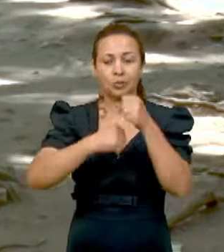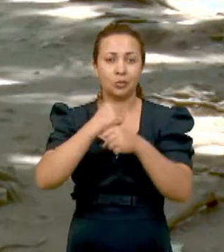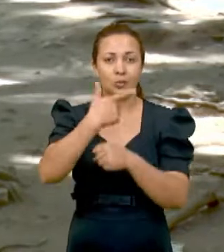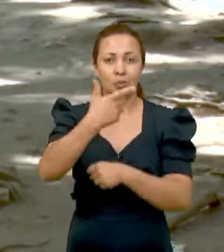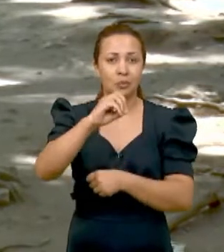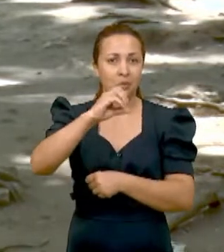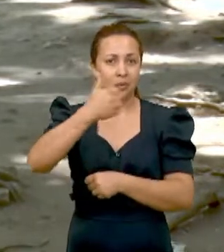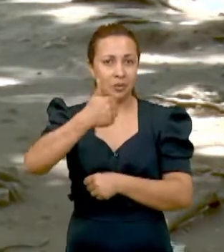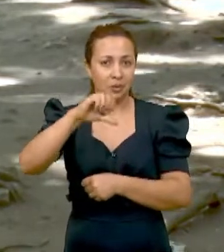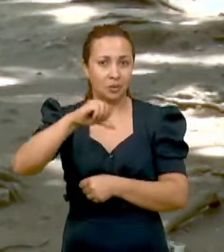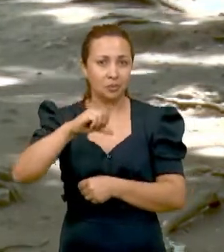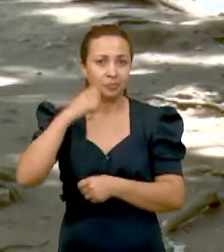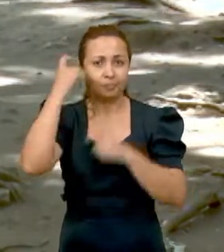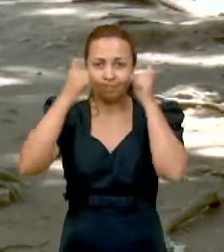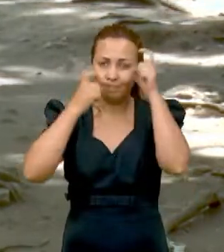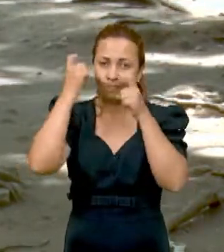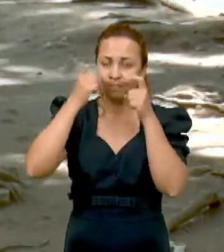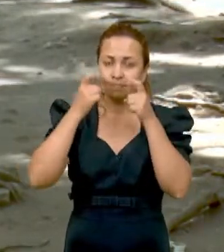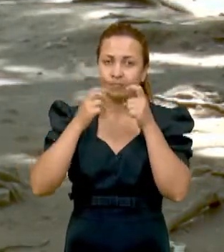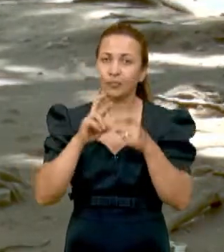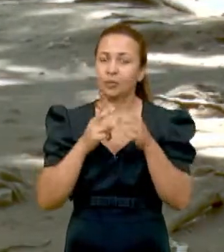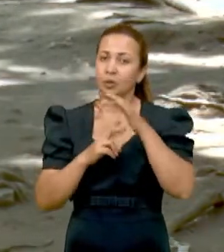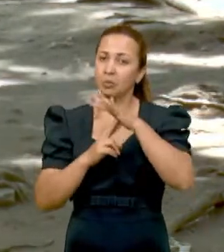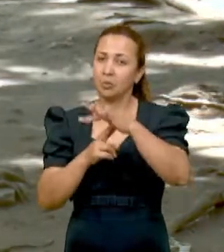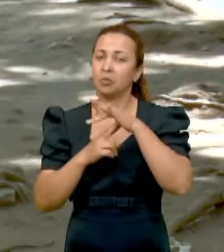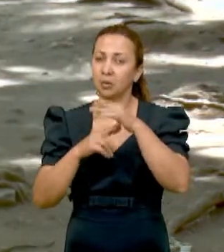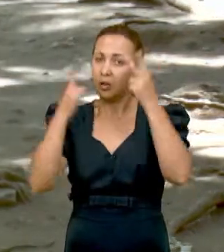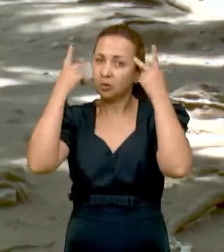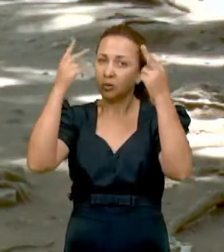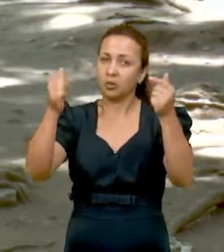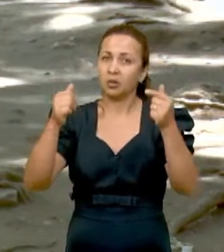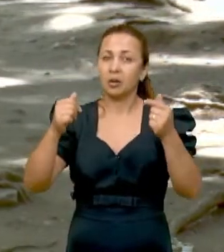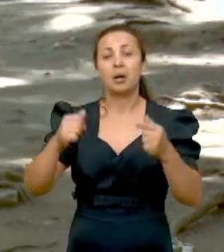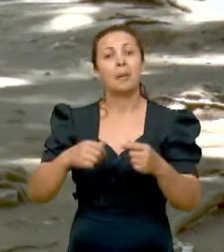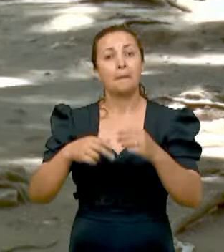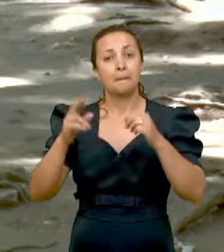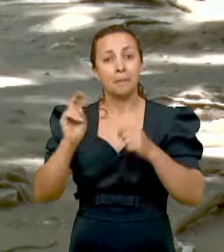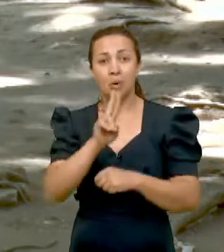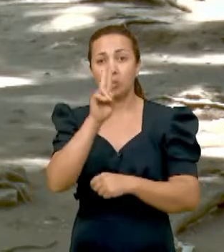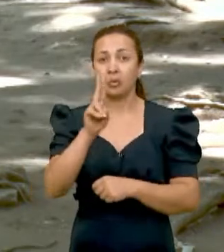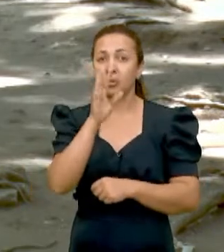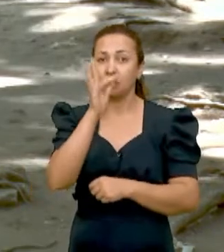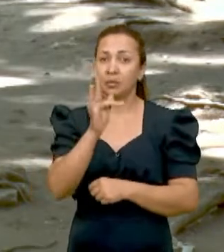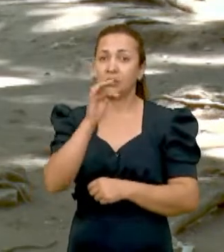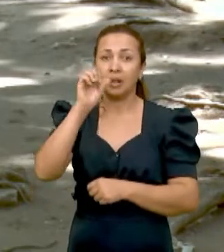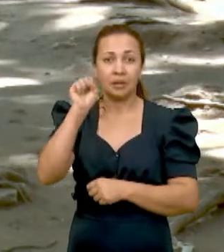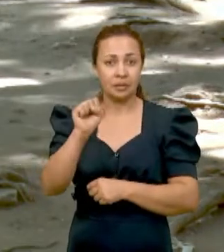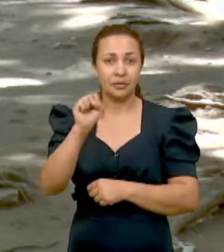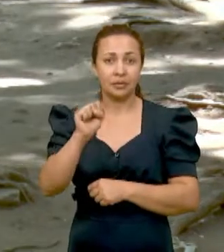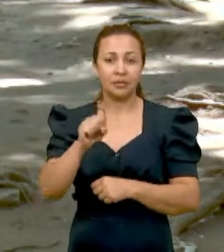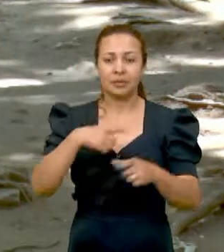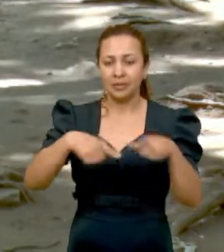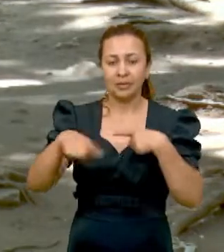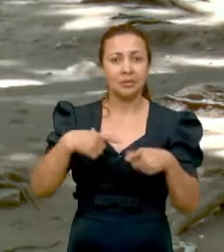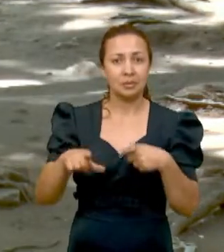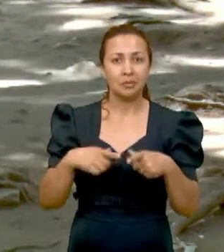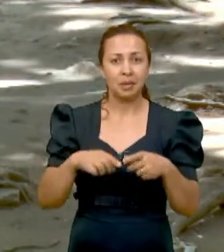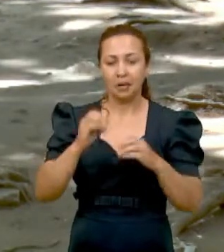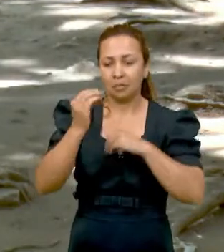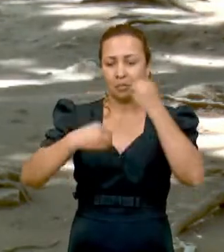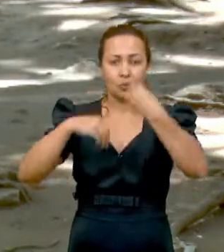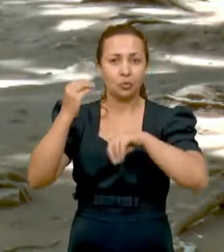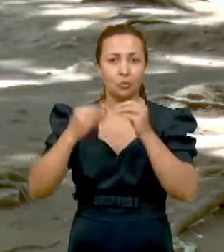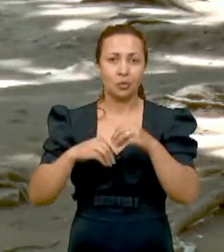impactos na natureza, pesquisadores da Universidade Federal de Sergipe trabalham com a produção de um plástico inteiramente